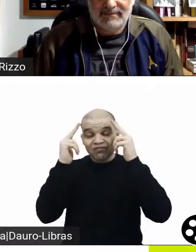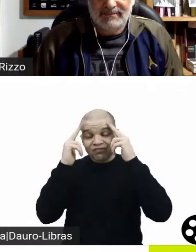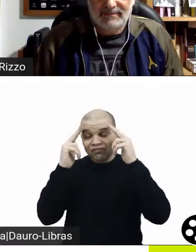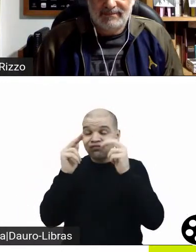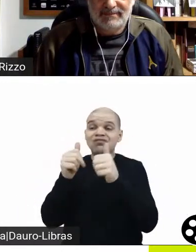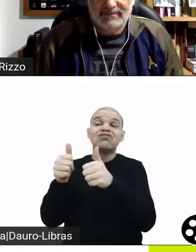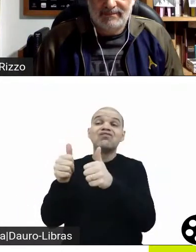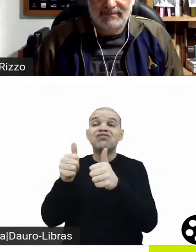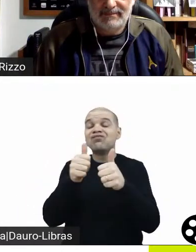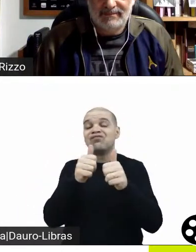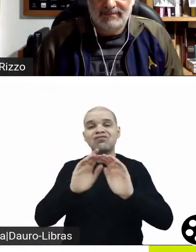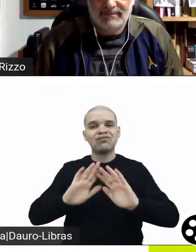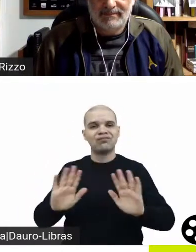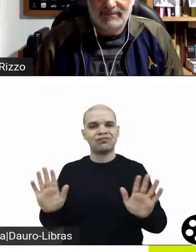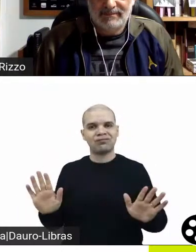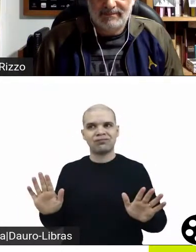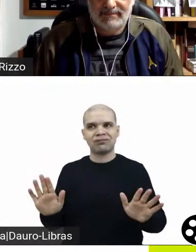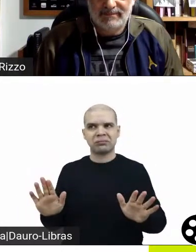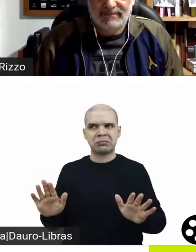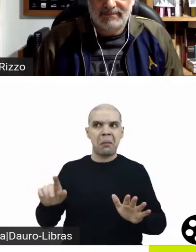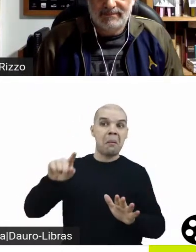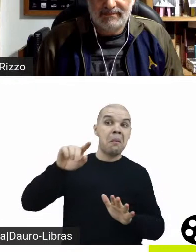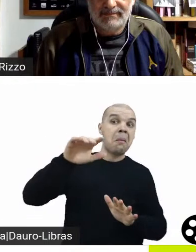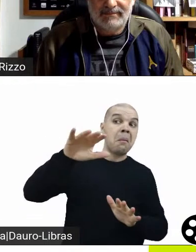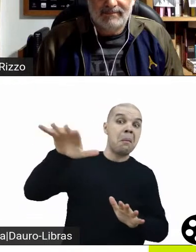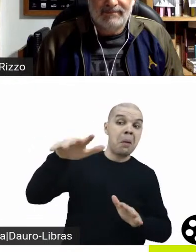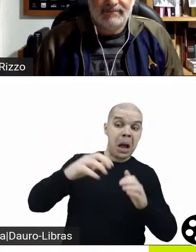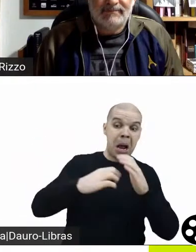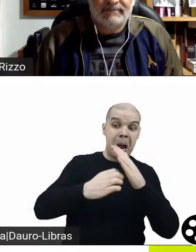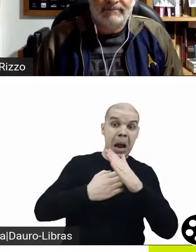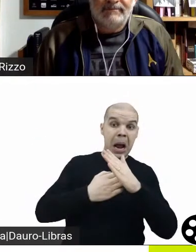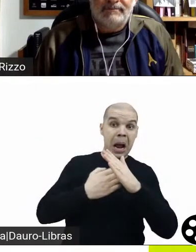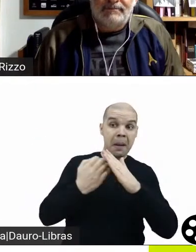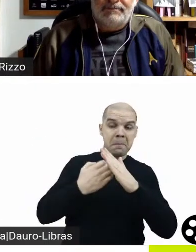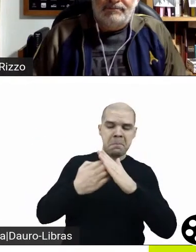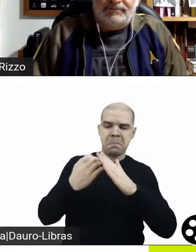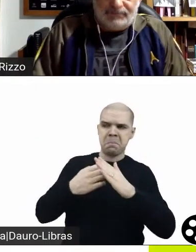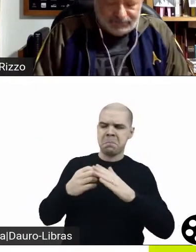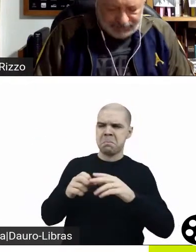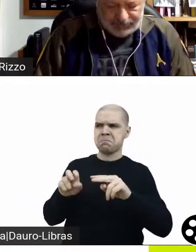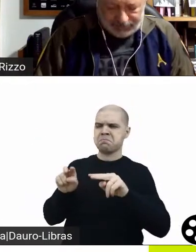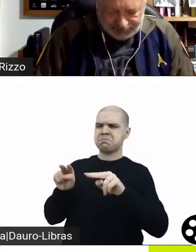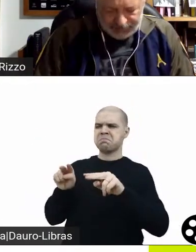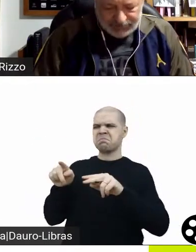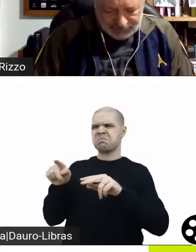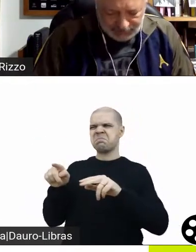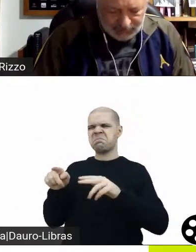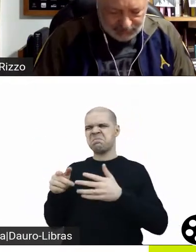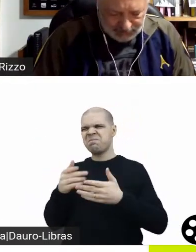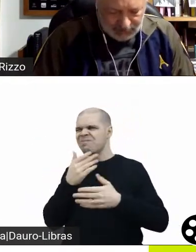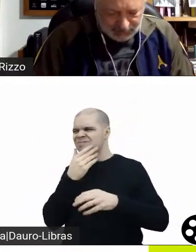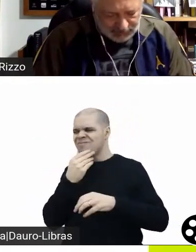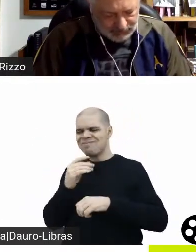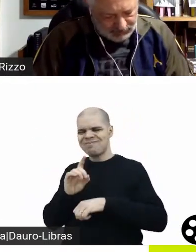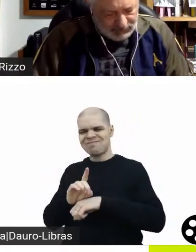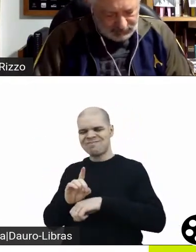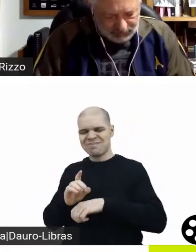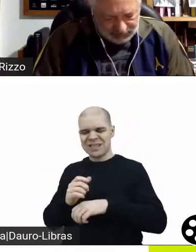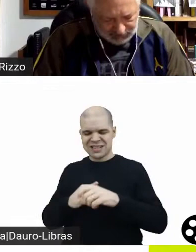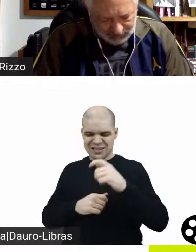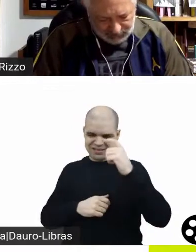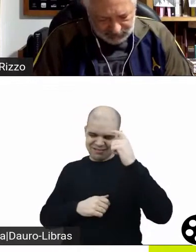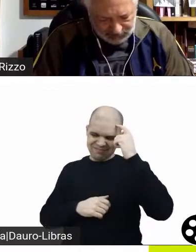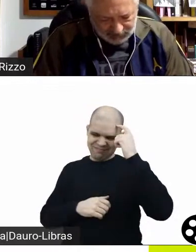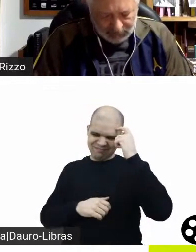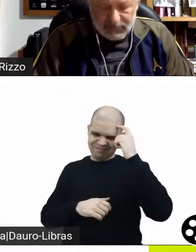filmes de mais, orçamento mais modesto, há filmes com menor público, há filmes com menor alcance, tanto que nós não ouvimos tanto mais o nome